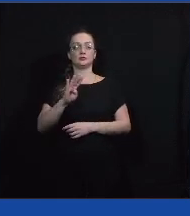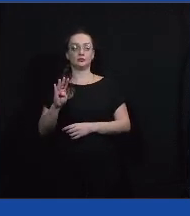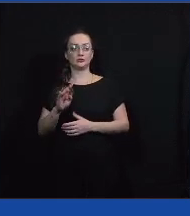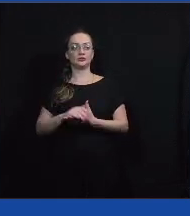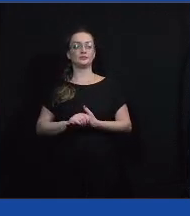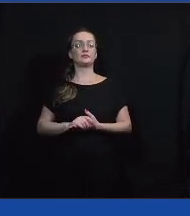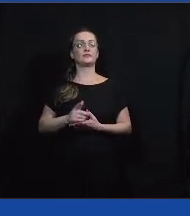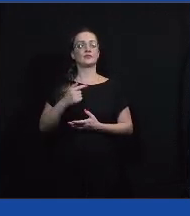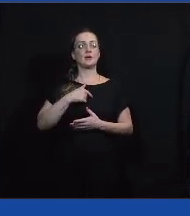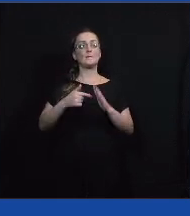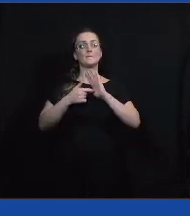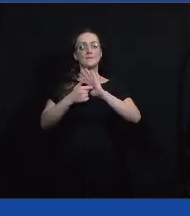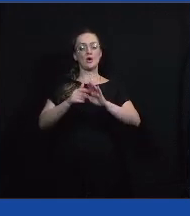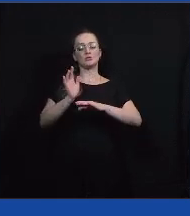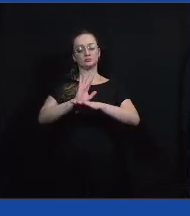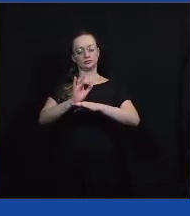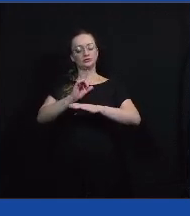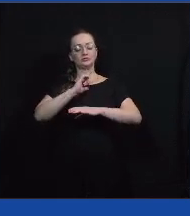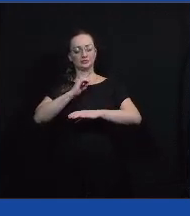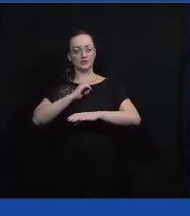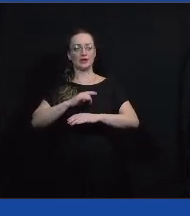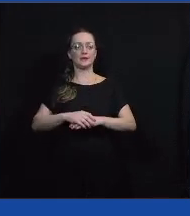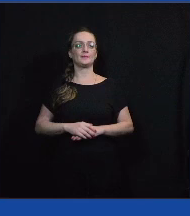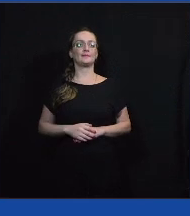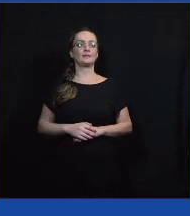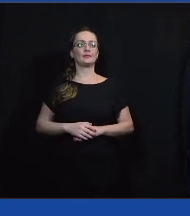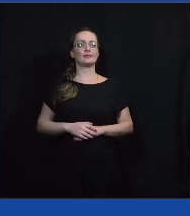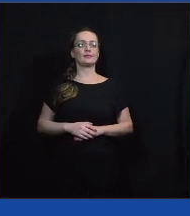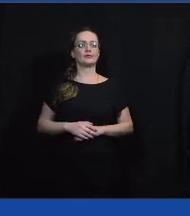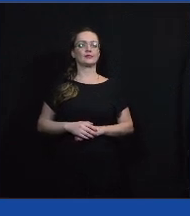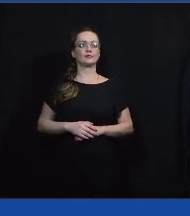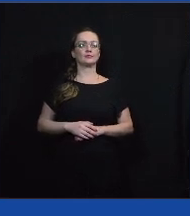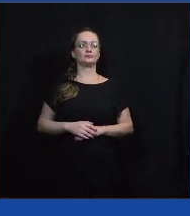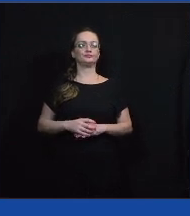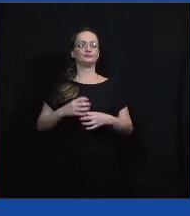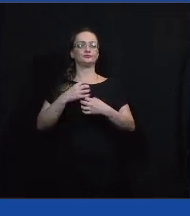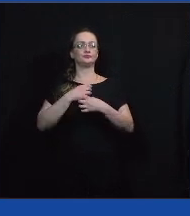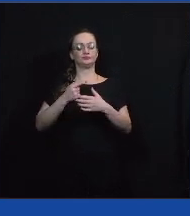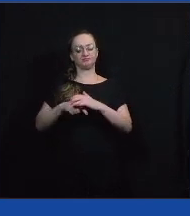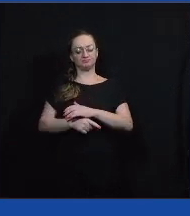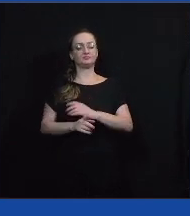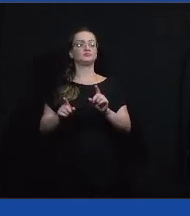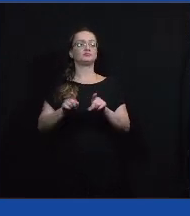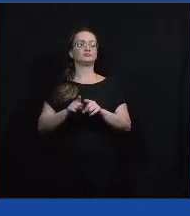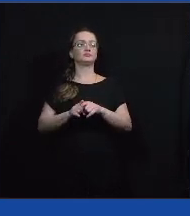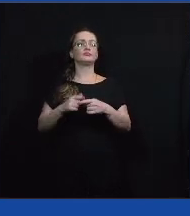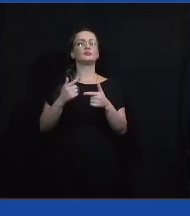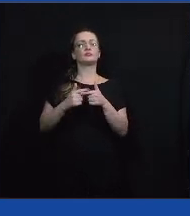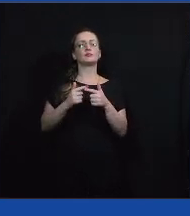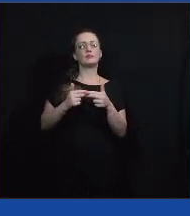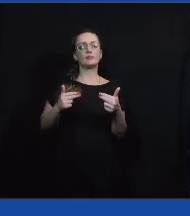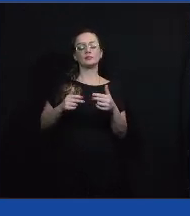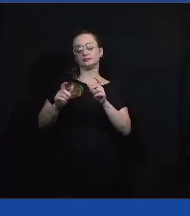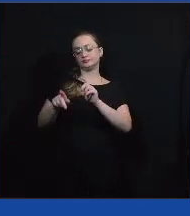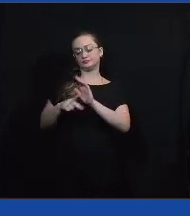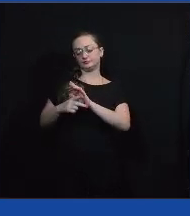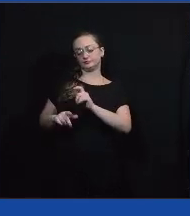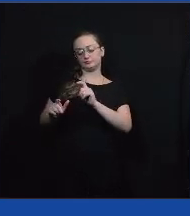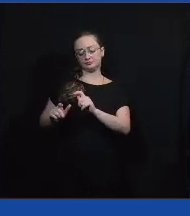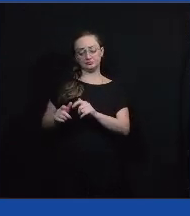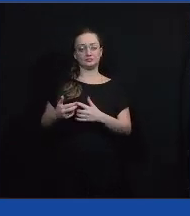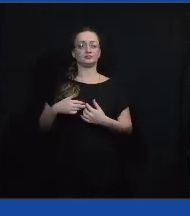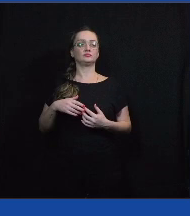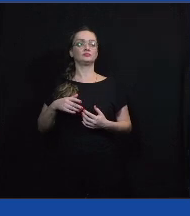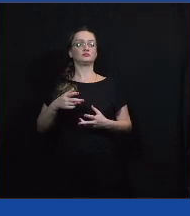esses canvas que surgiram na cidade de maneira mais aprofundada, com problemas locais que a gente